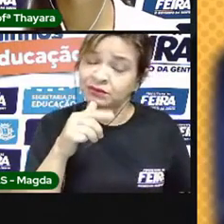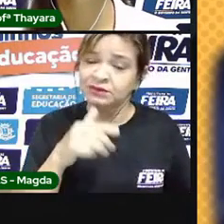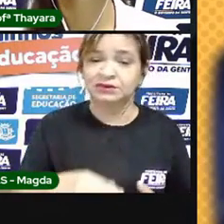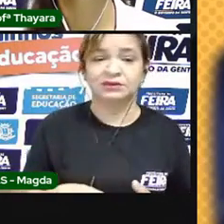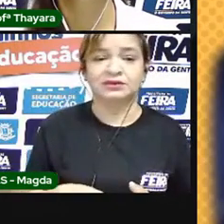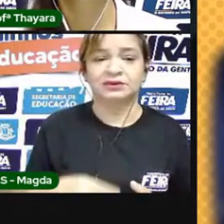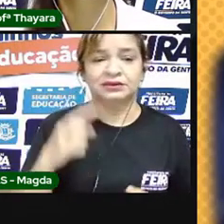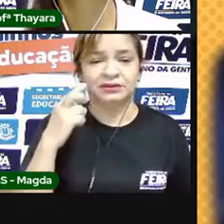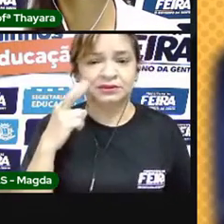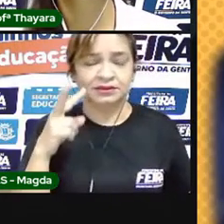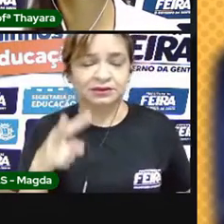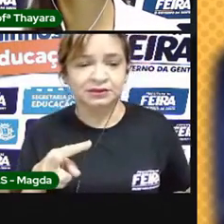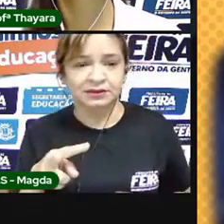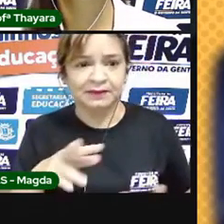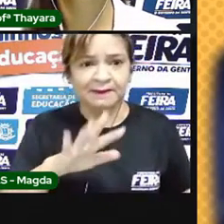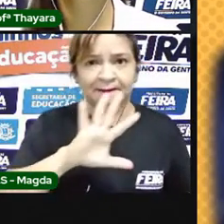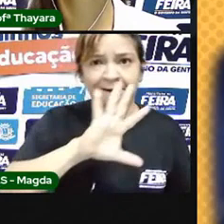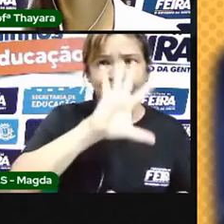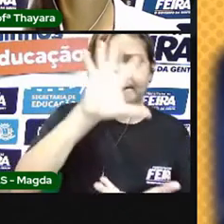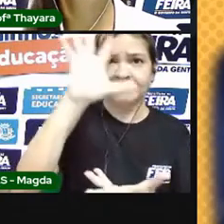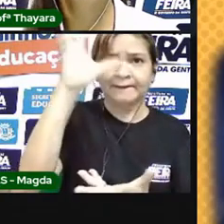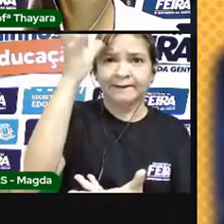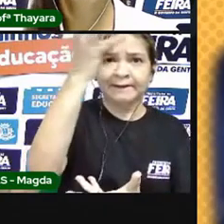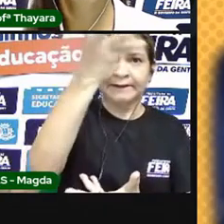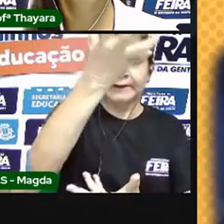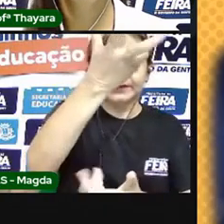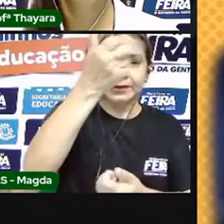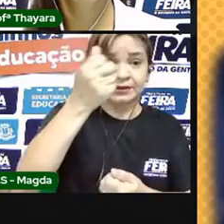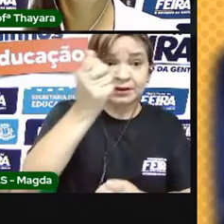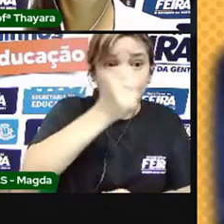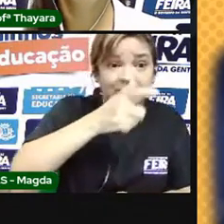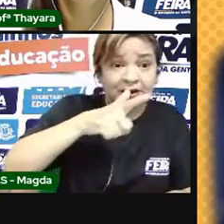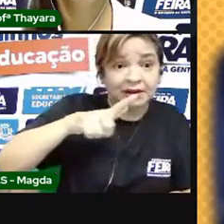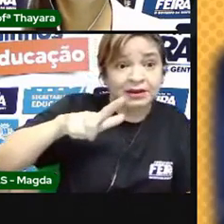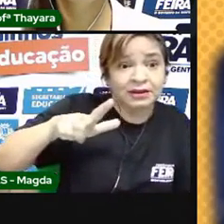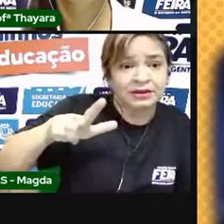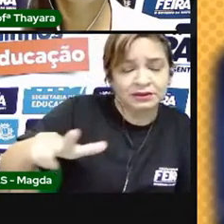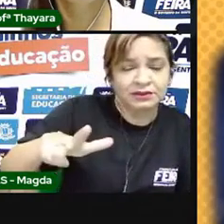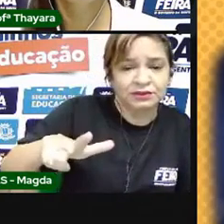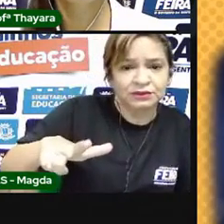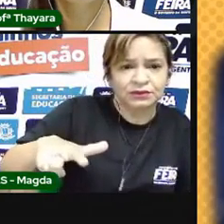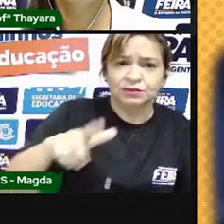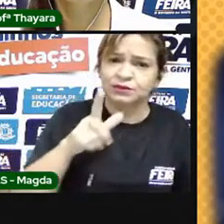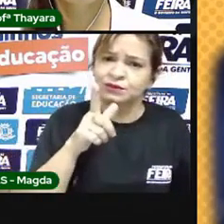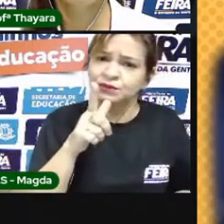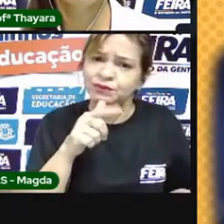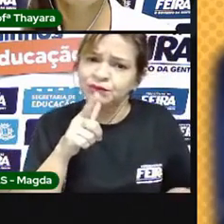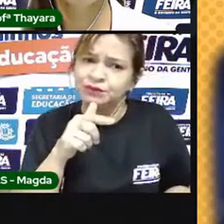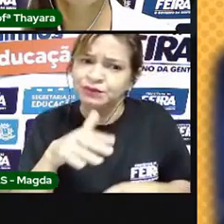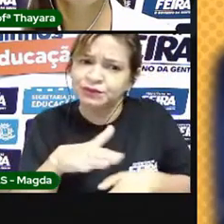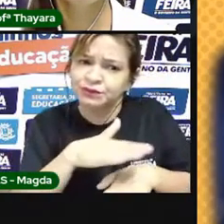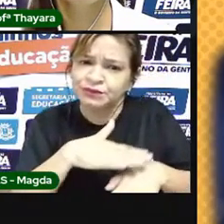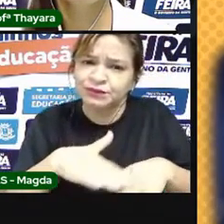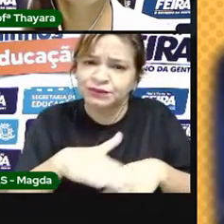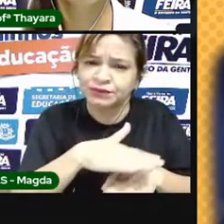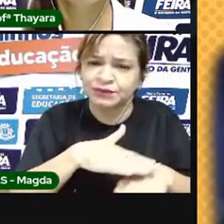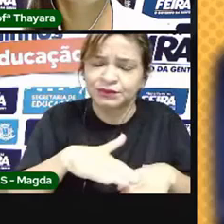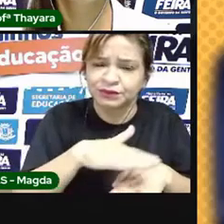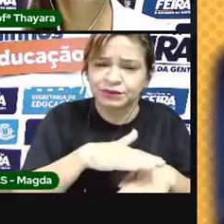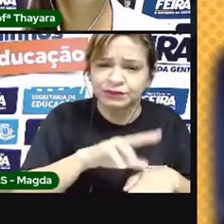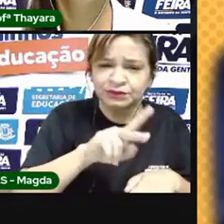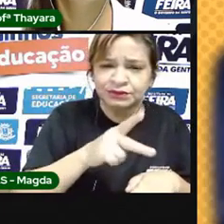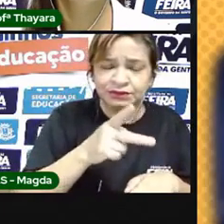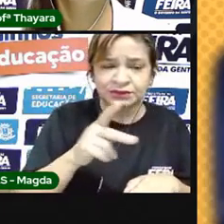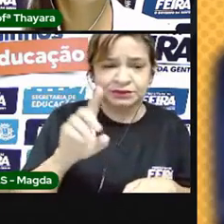-vista do espaço é um lindo globo azul. Esta camada de água chamamos de hidrosfera